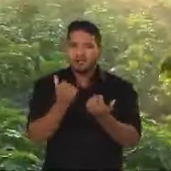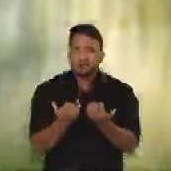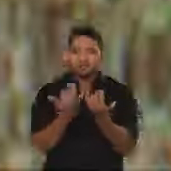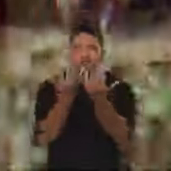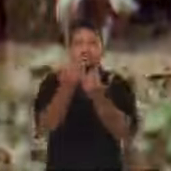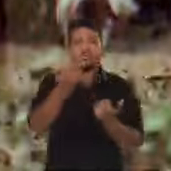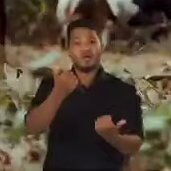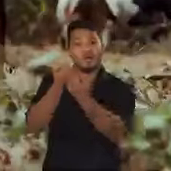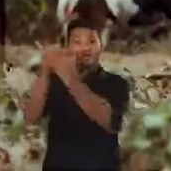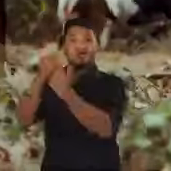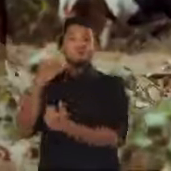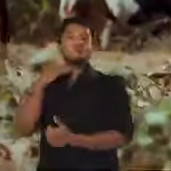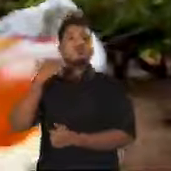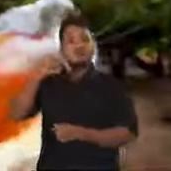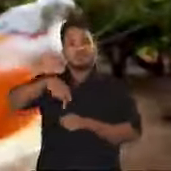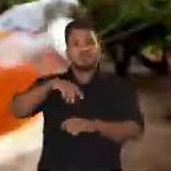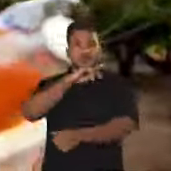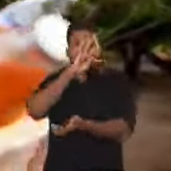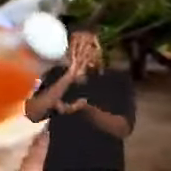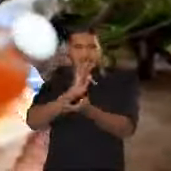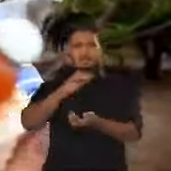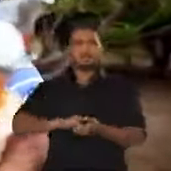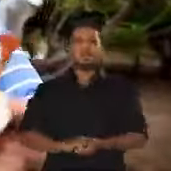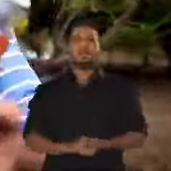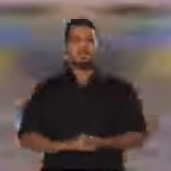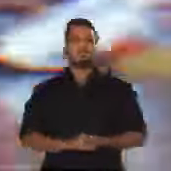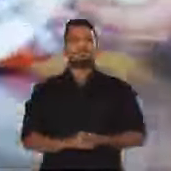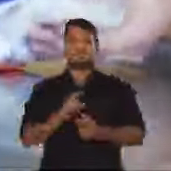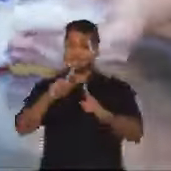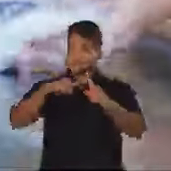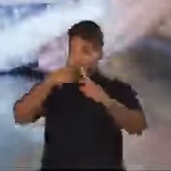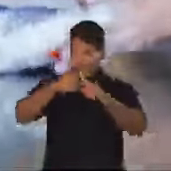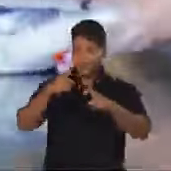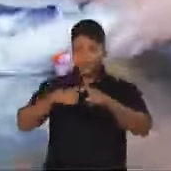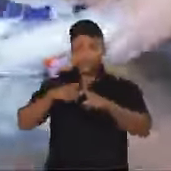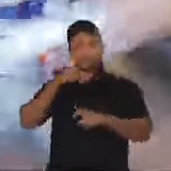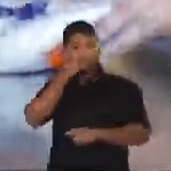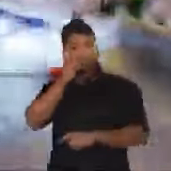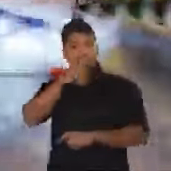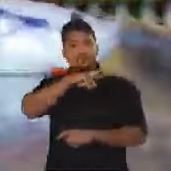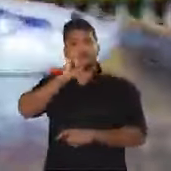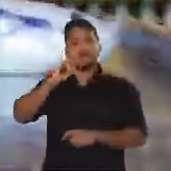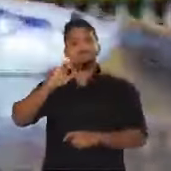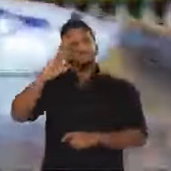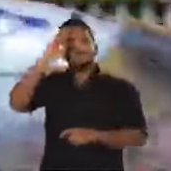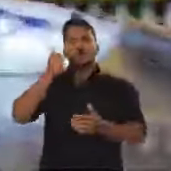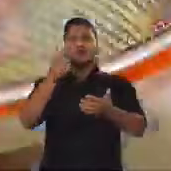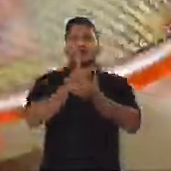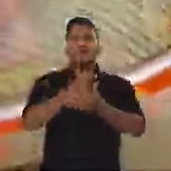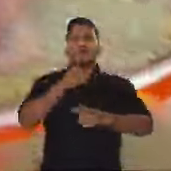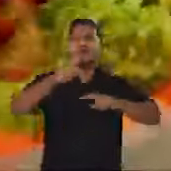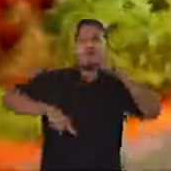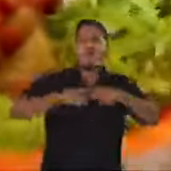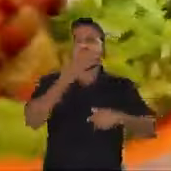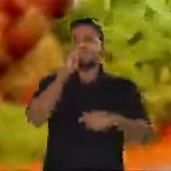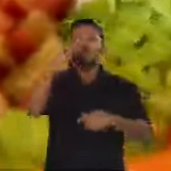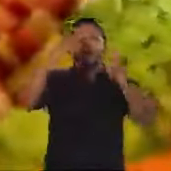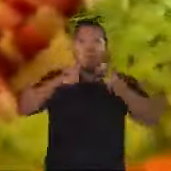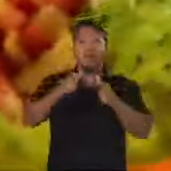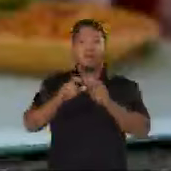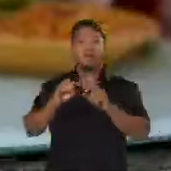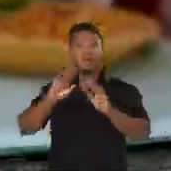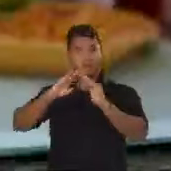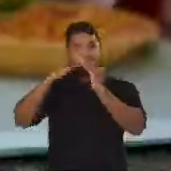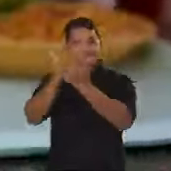Tudo isso com apoio financeiro do Banco Popular de Teresina. E tem mais, Doutor Pessoa vai priorizar a compra de produtos